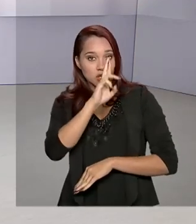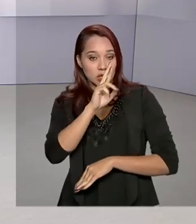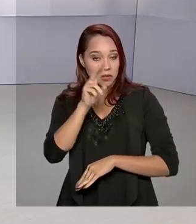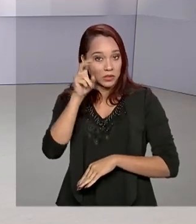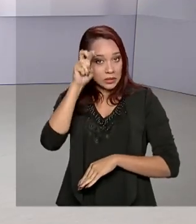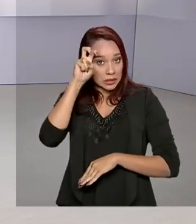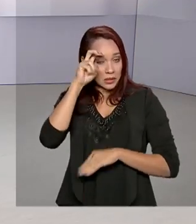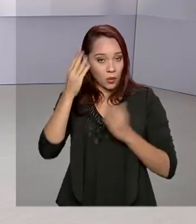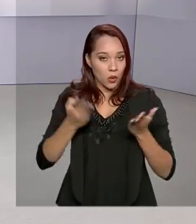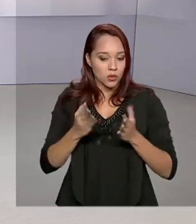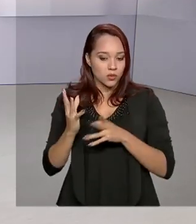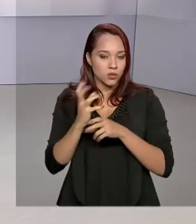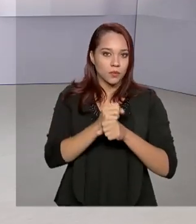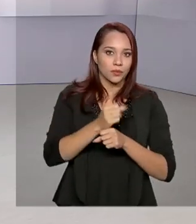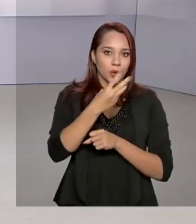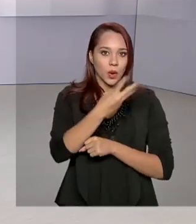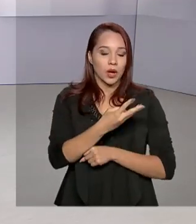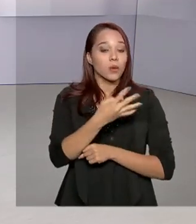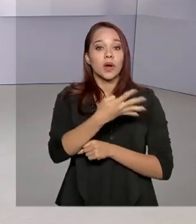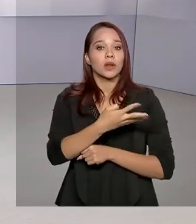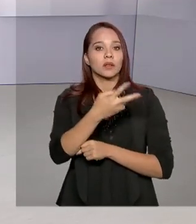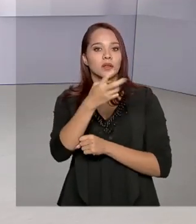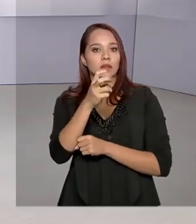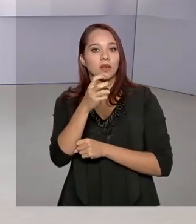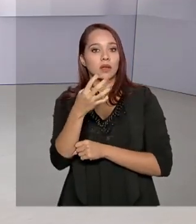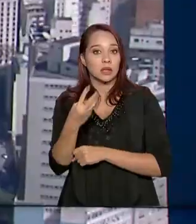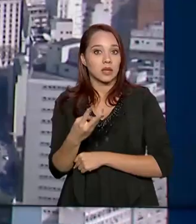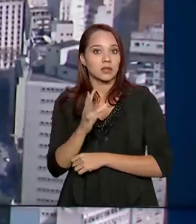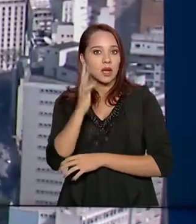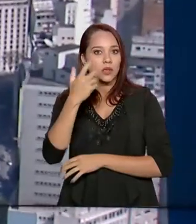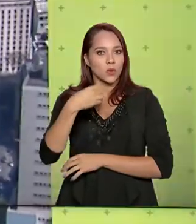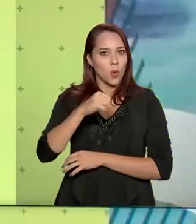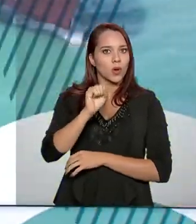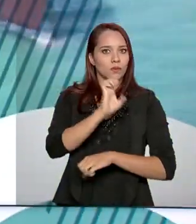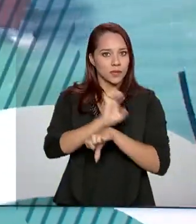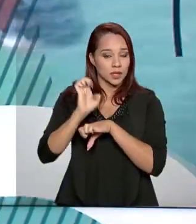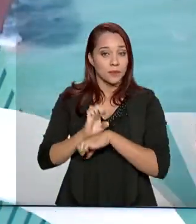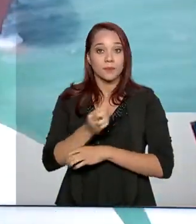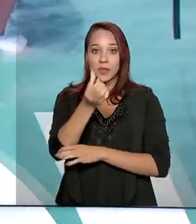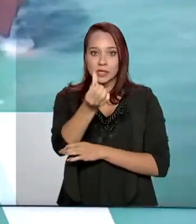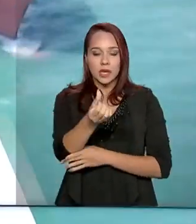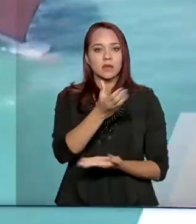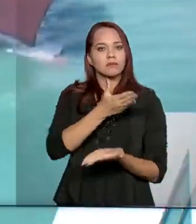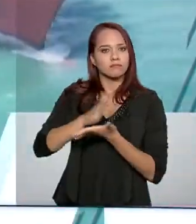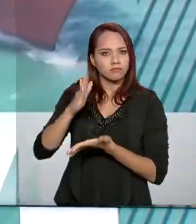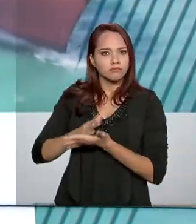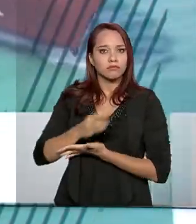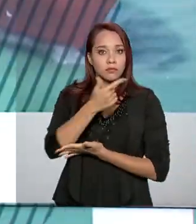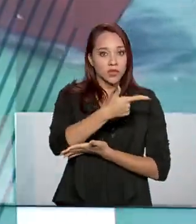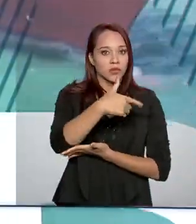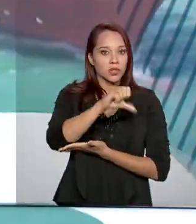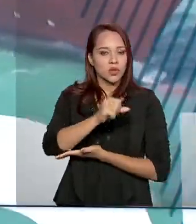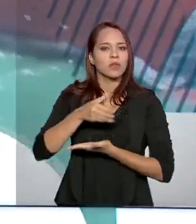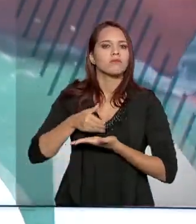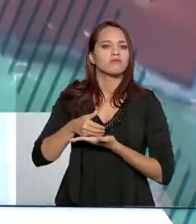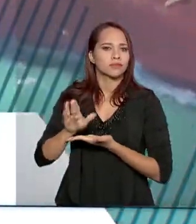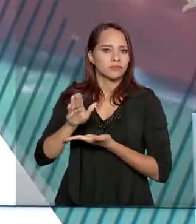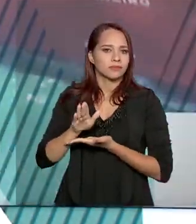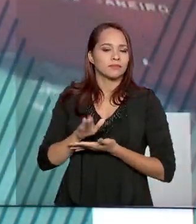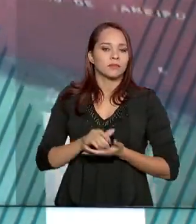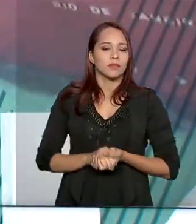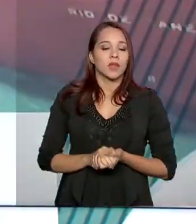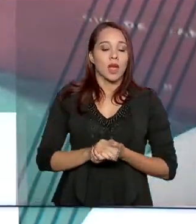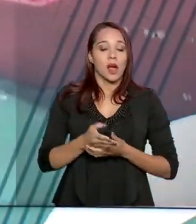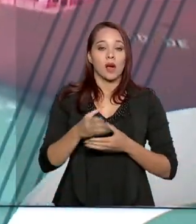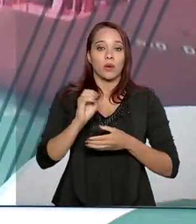notificados 43 casos em oito estados. Seis casos foram descartados e 28 foram excluídos. A Organização